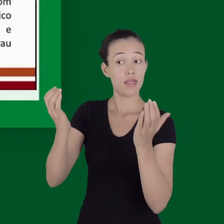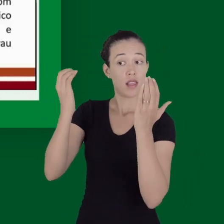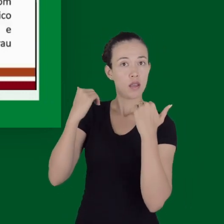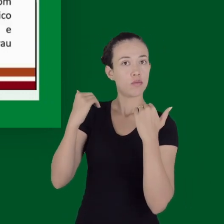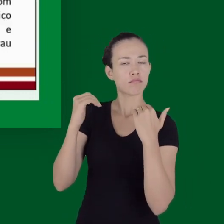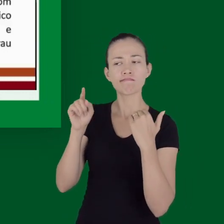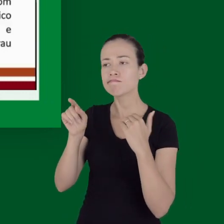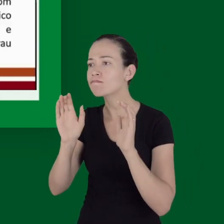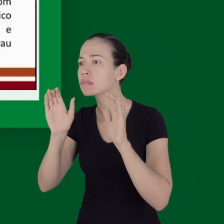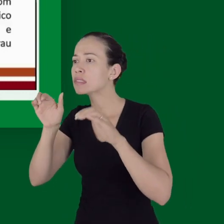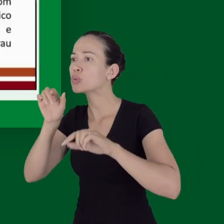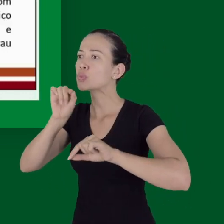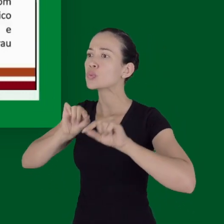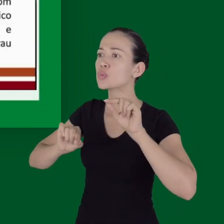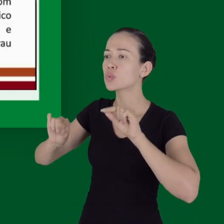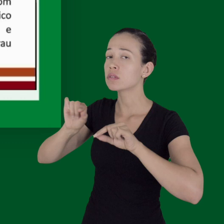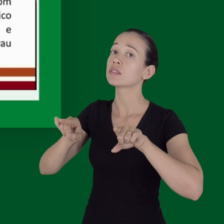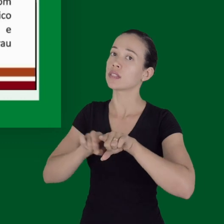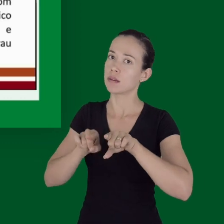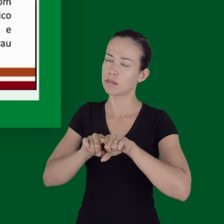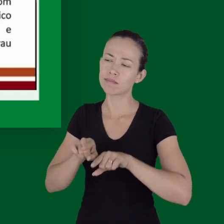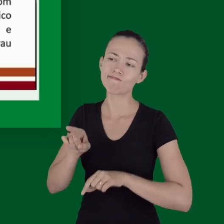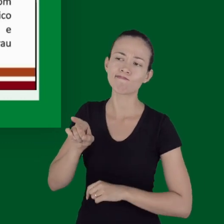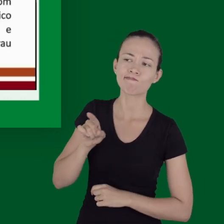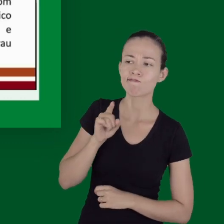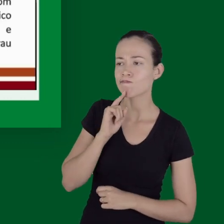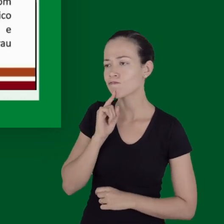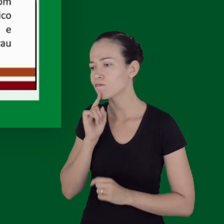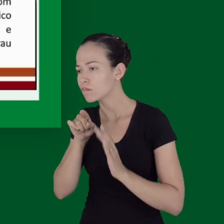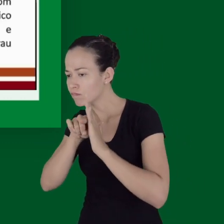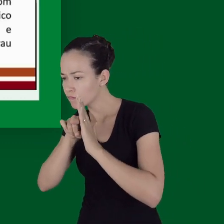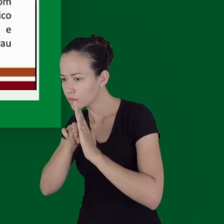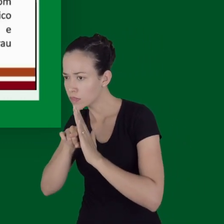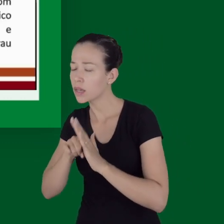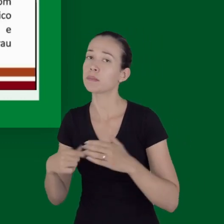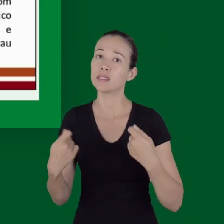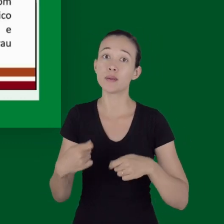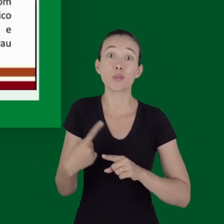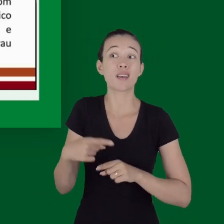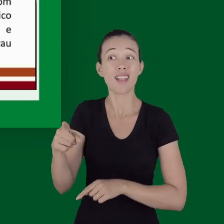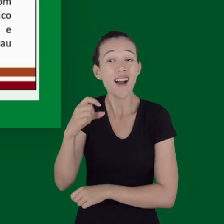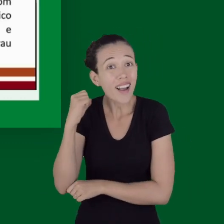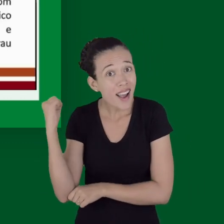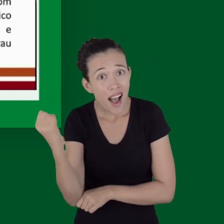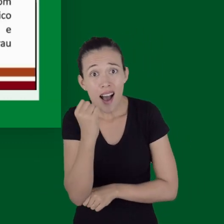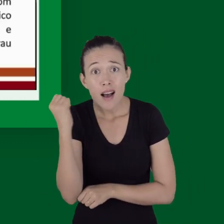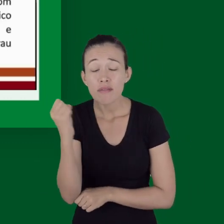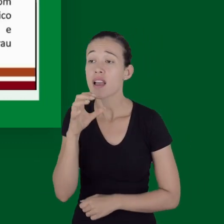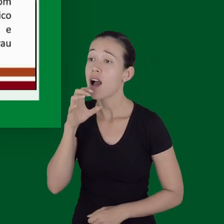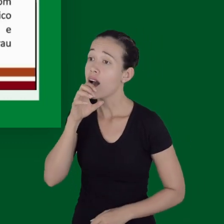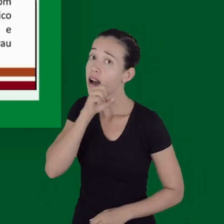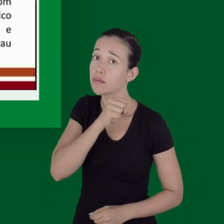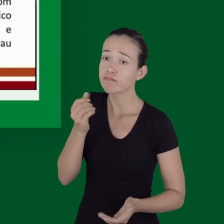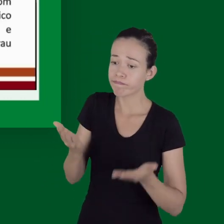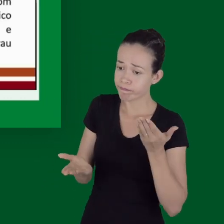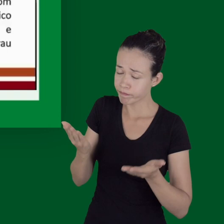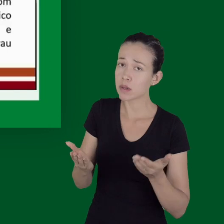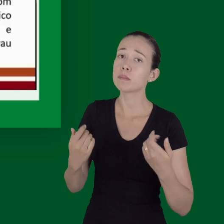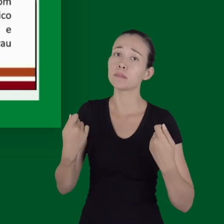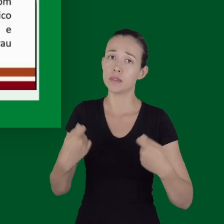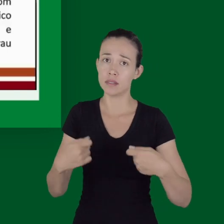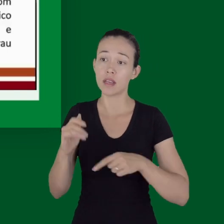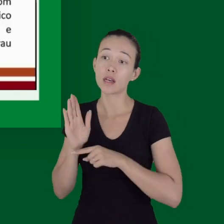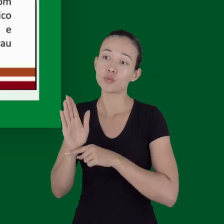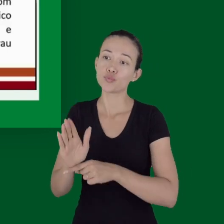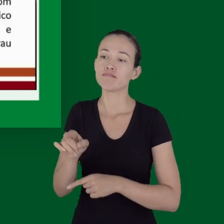lembrar dessa possibilidade de hemorragia interna, que a gente, hemorragia decorrente de